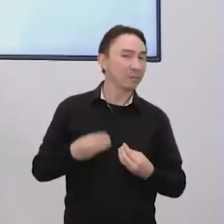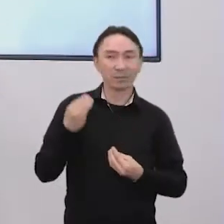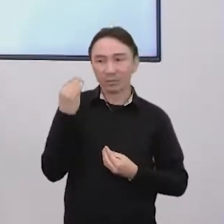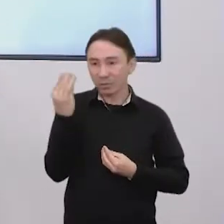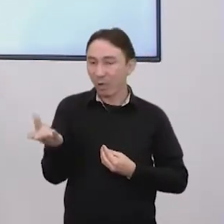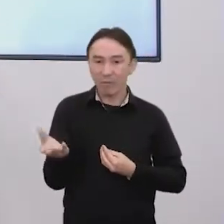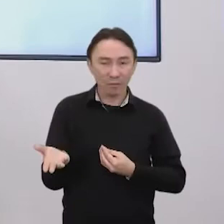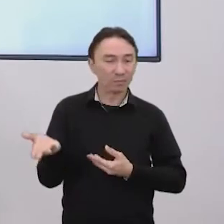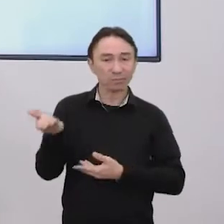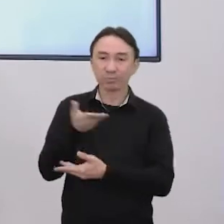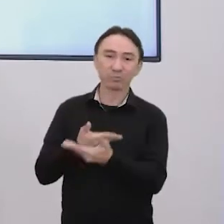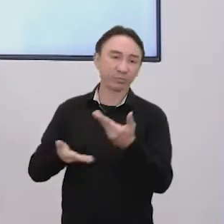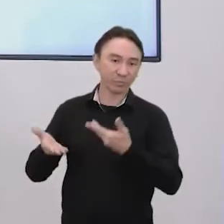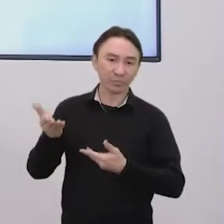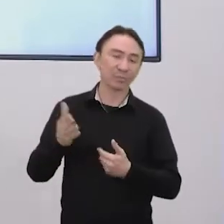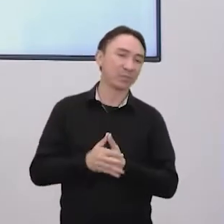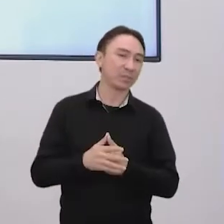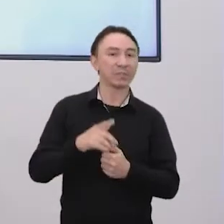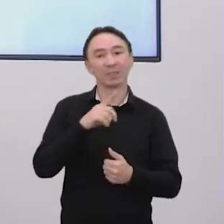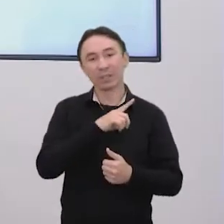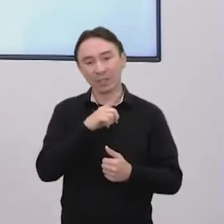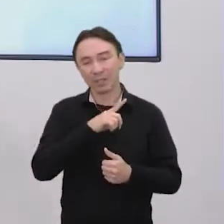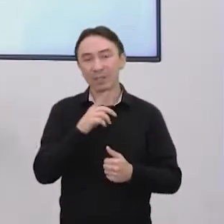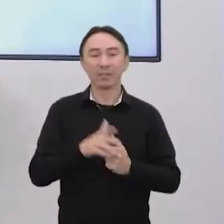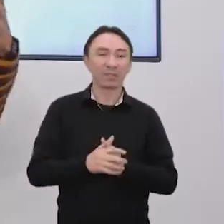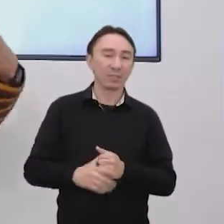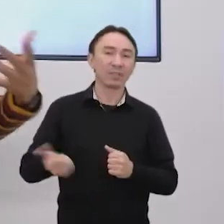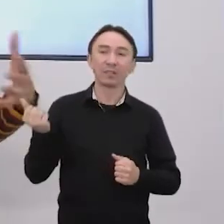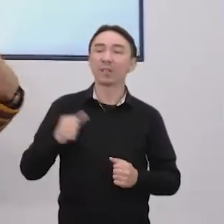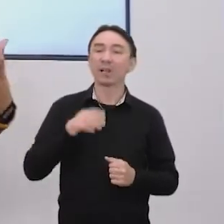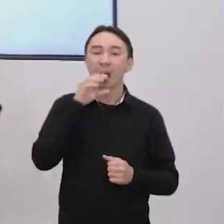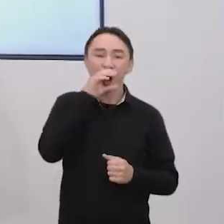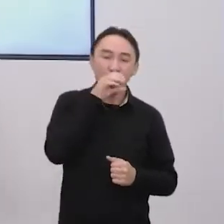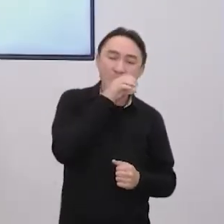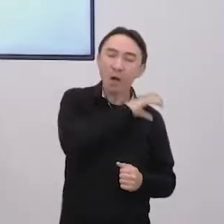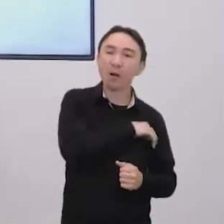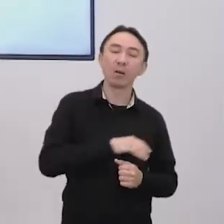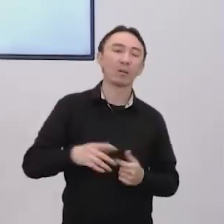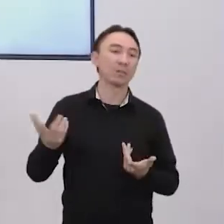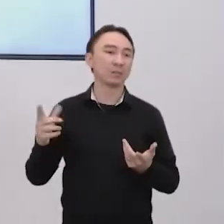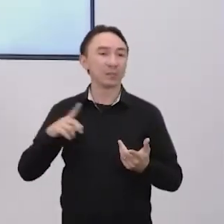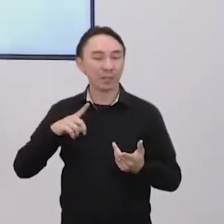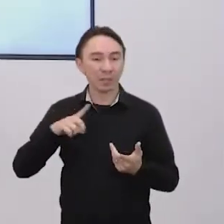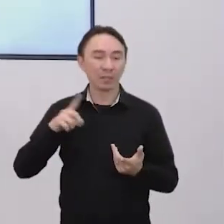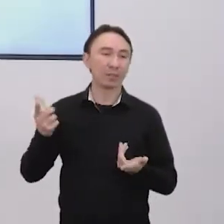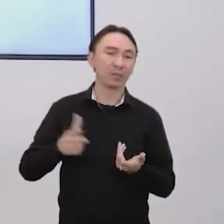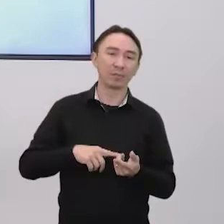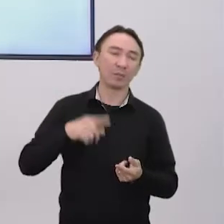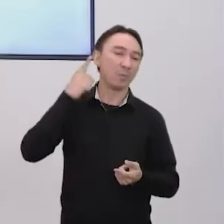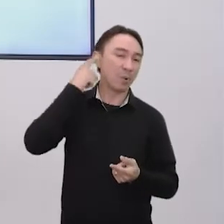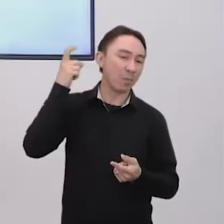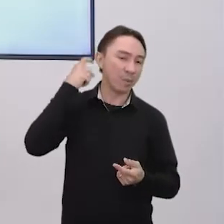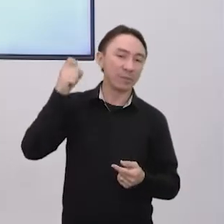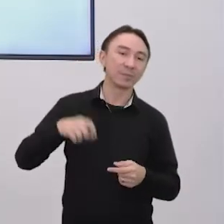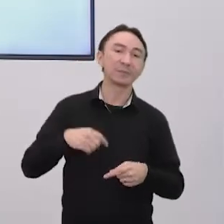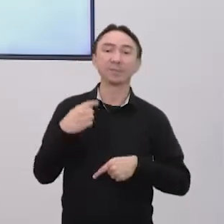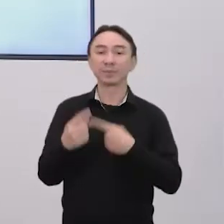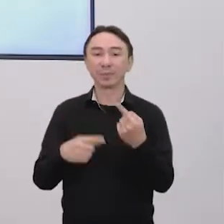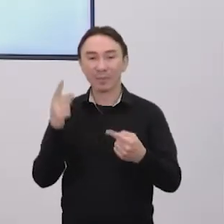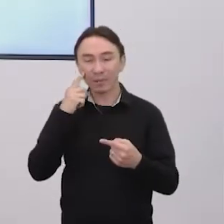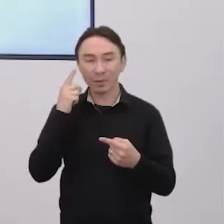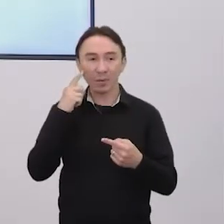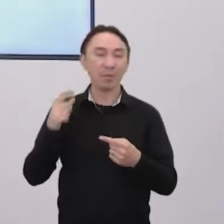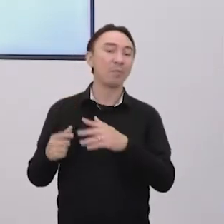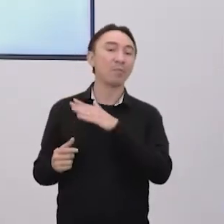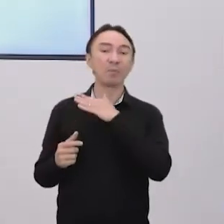retirando na forma de sol, na forma de calor, na forma de movimento. E aí, quando eu morrer, né, eu vou voltar